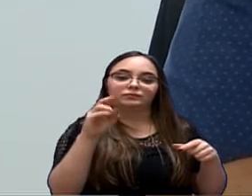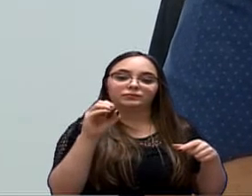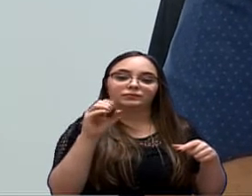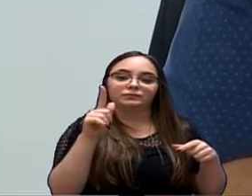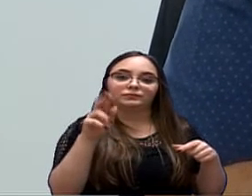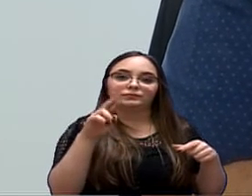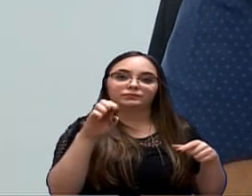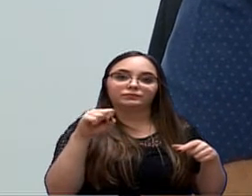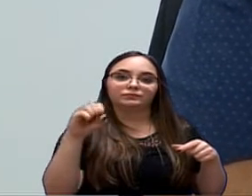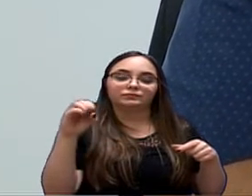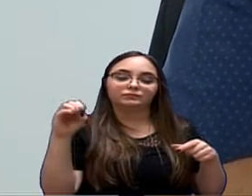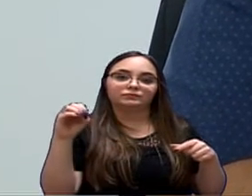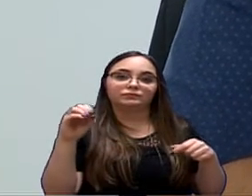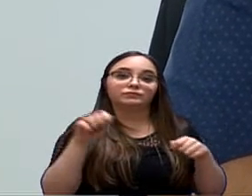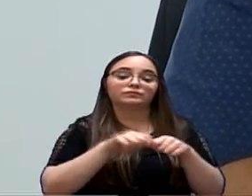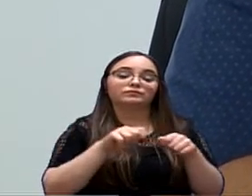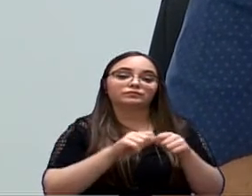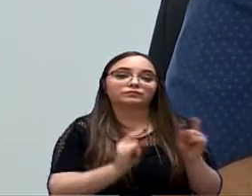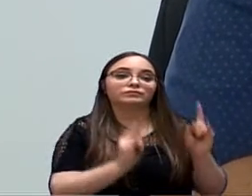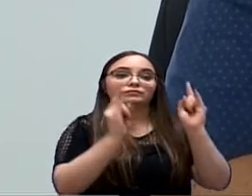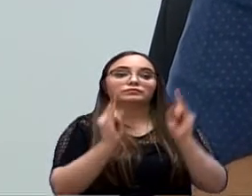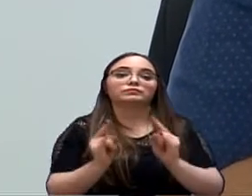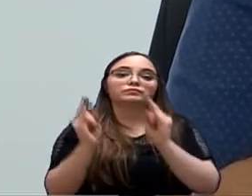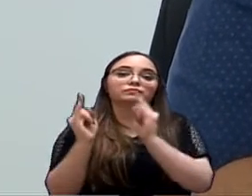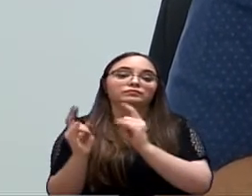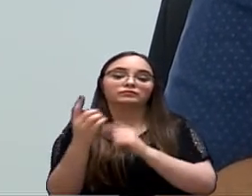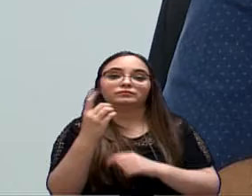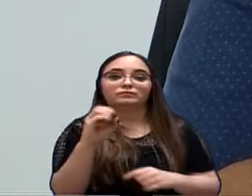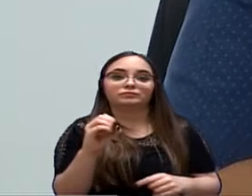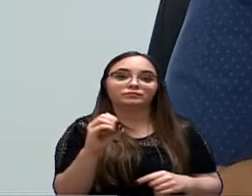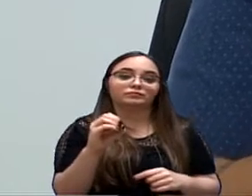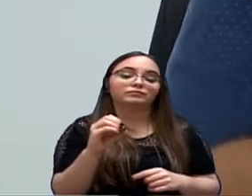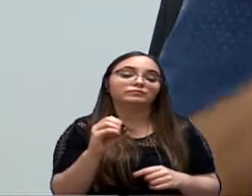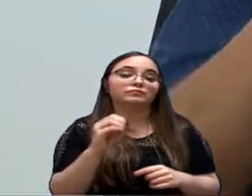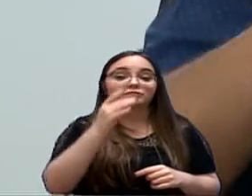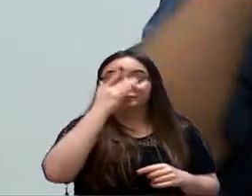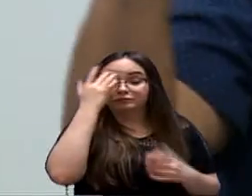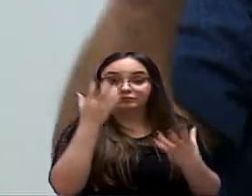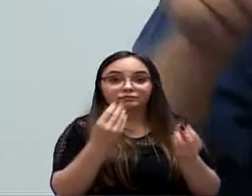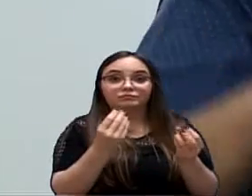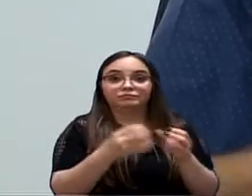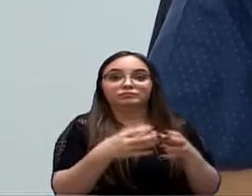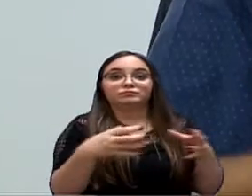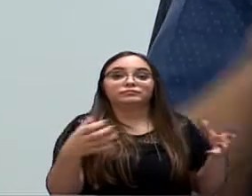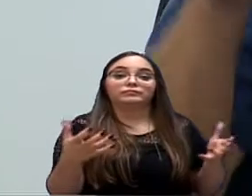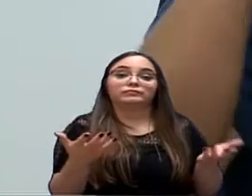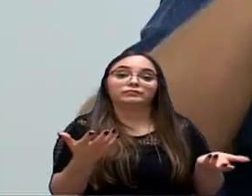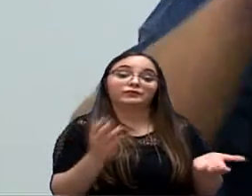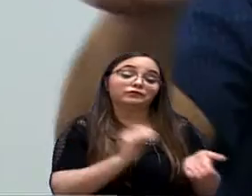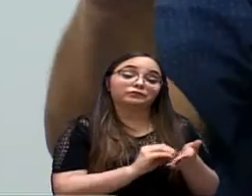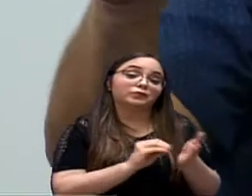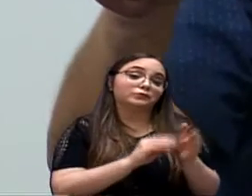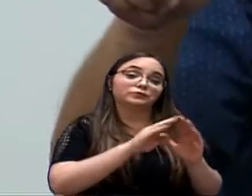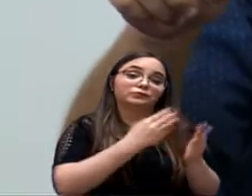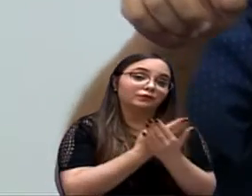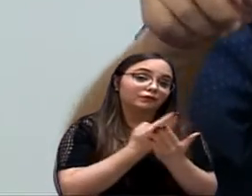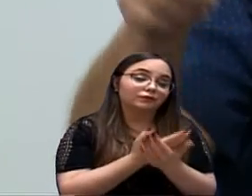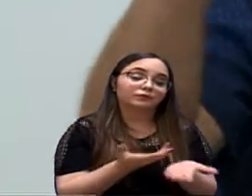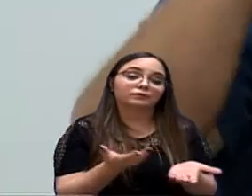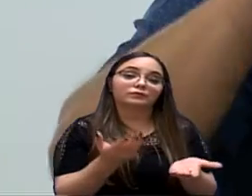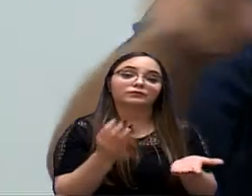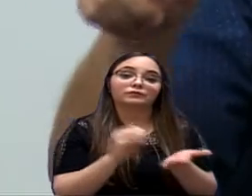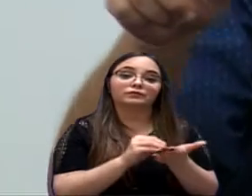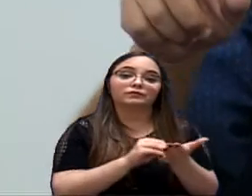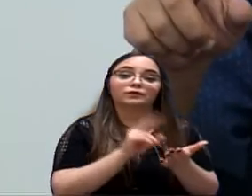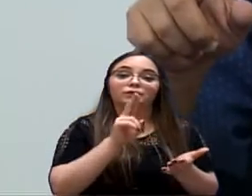feito dez torres e aumentou consideravelmente a população ali. Inclusive, está com falta de escola, falta de atendimento no UBS,